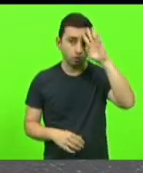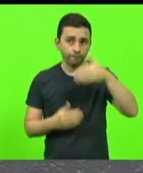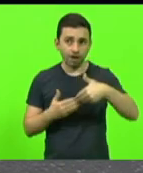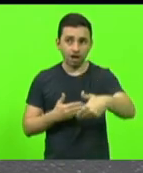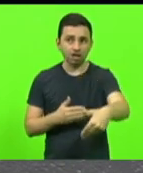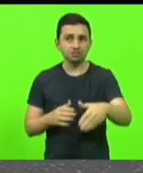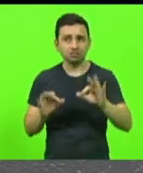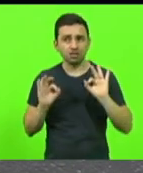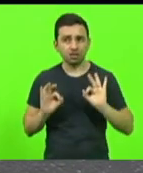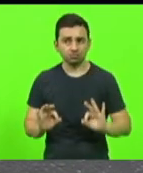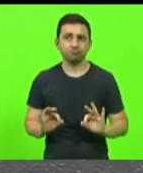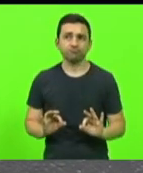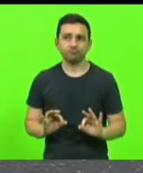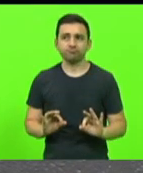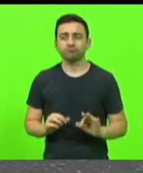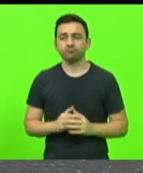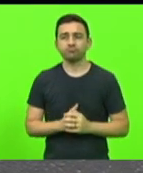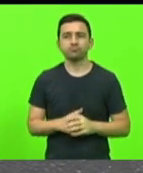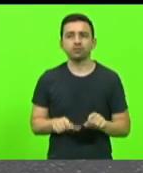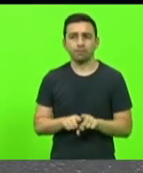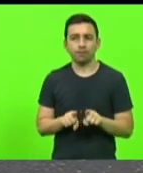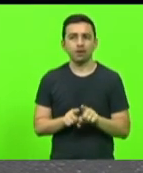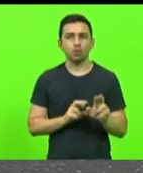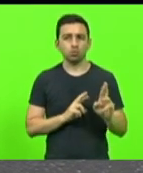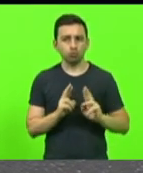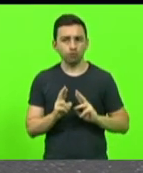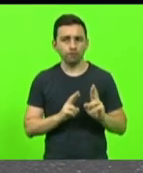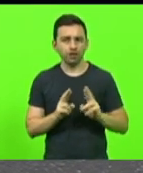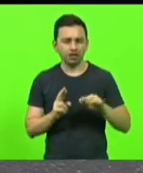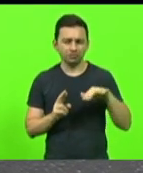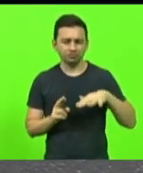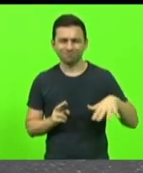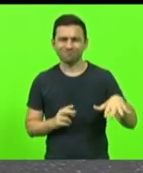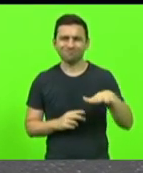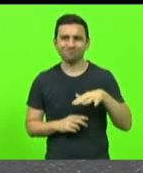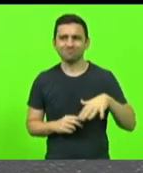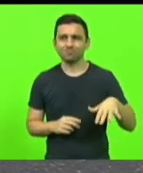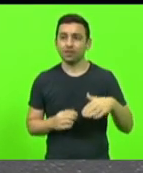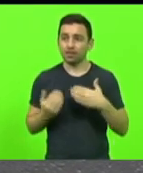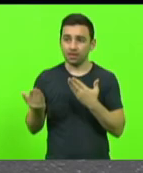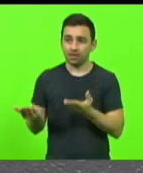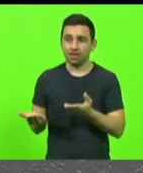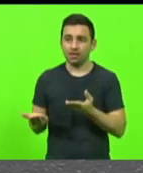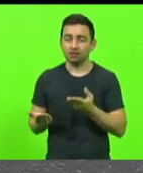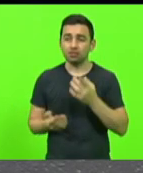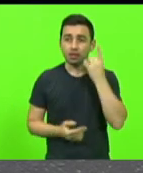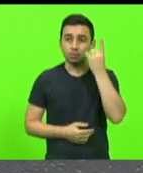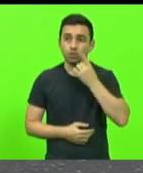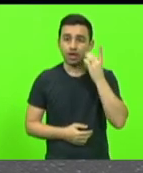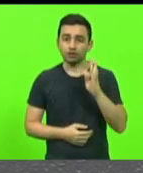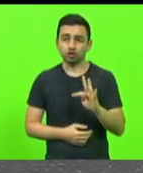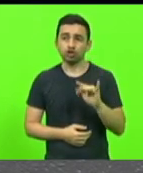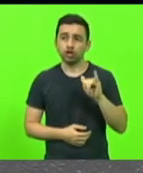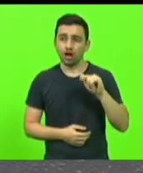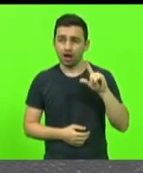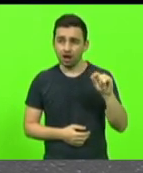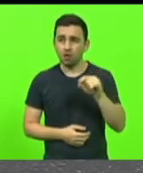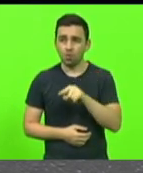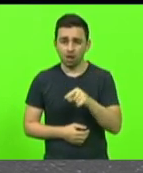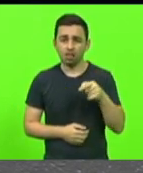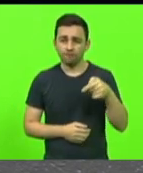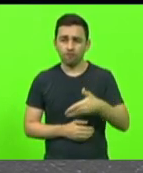em relação às rodovias, o deputado Tiago Vieira, que esteve lá presente,